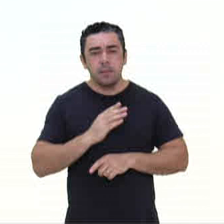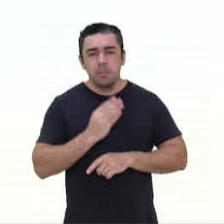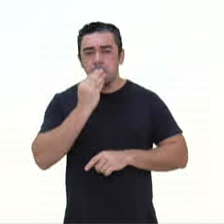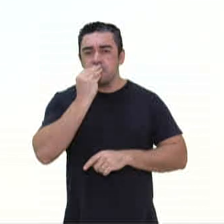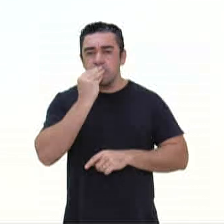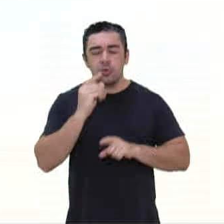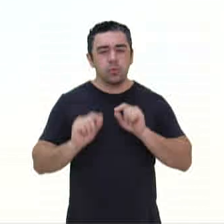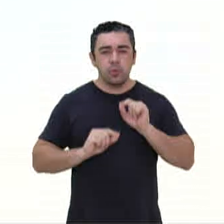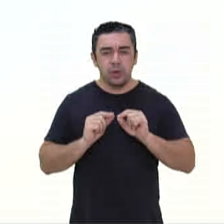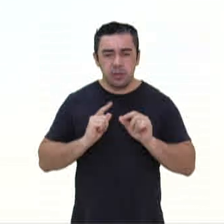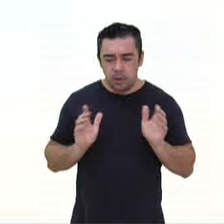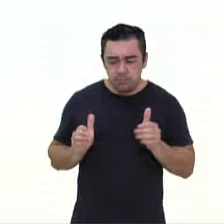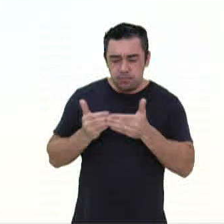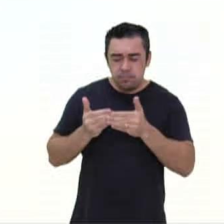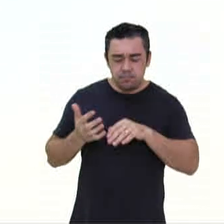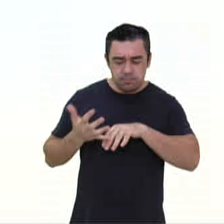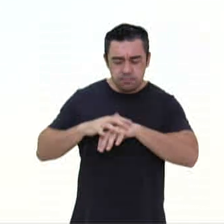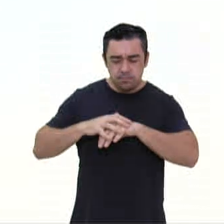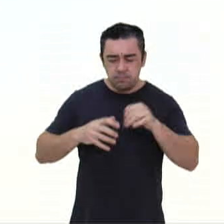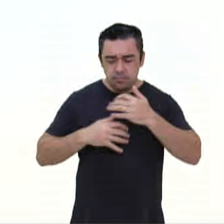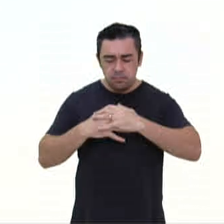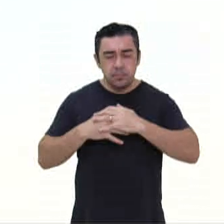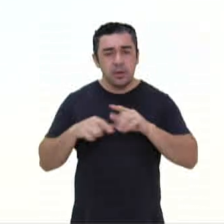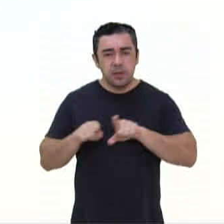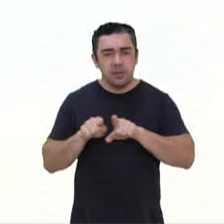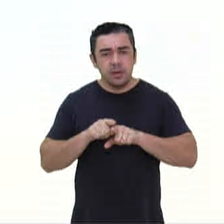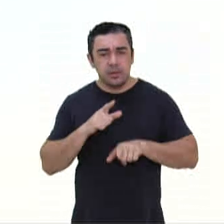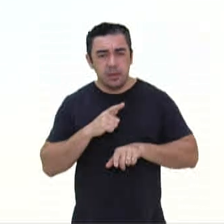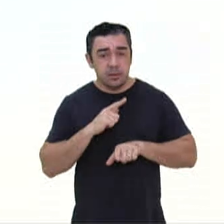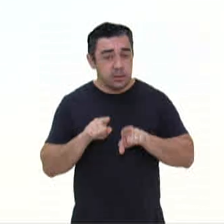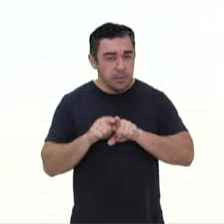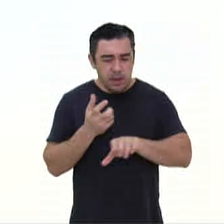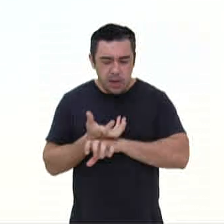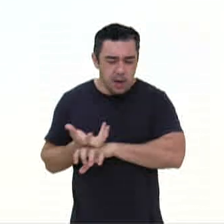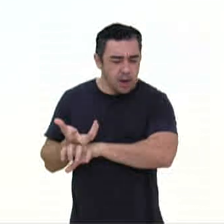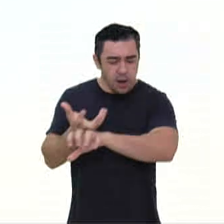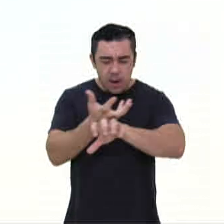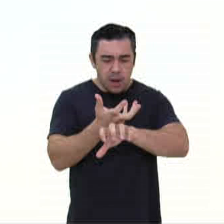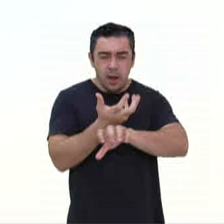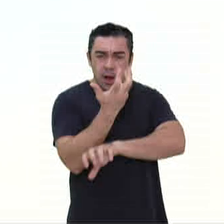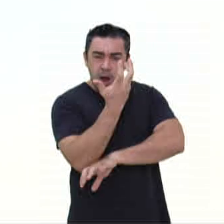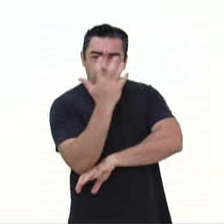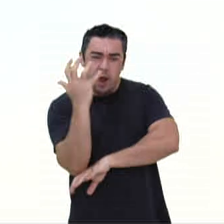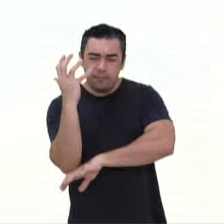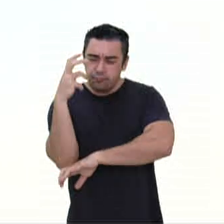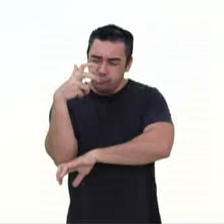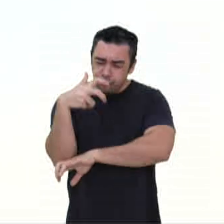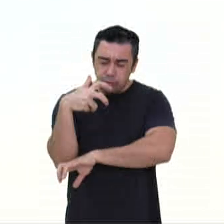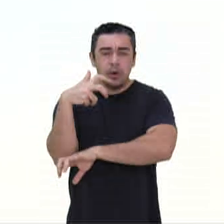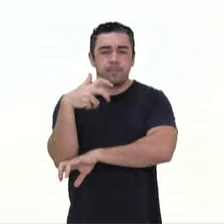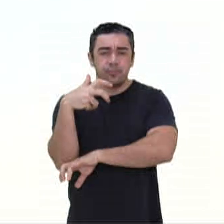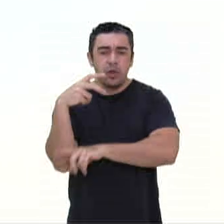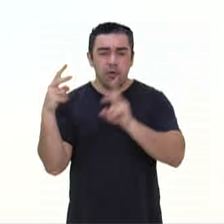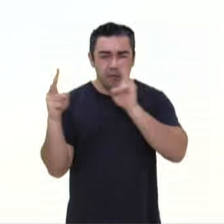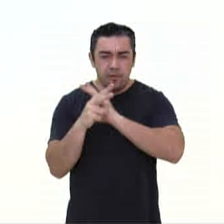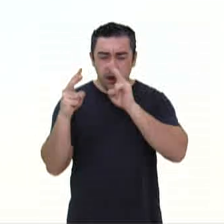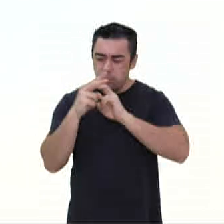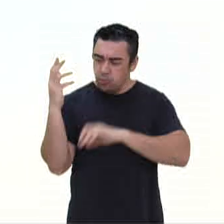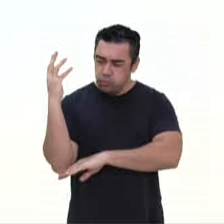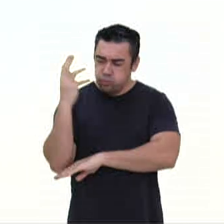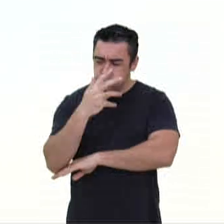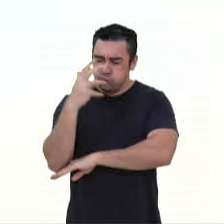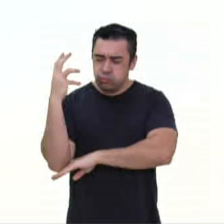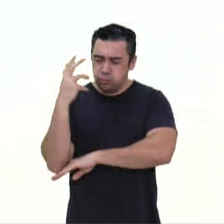acorrentavam. E nas caatingas mortas, o vento a investir contra